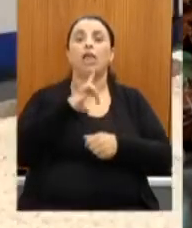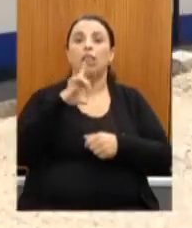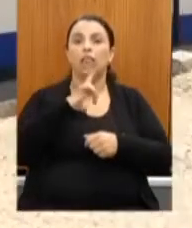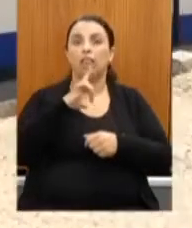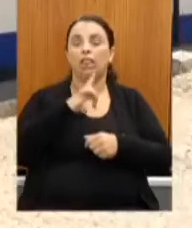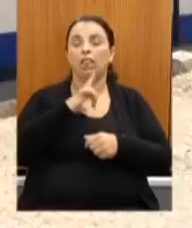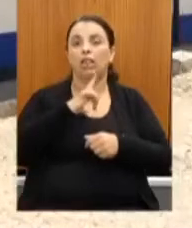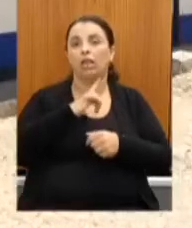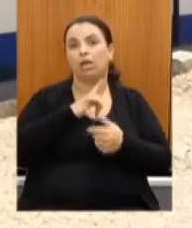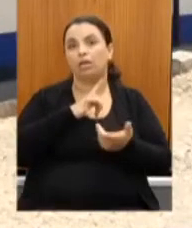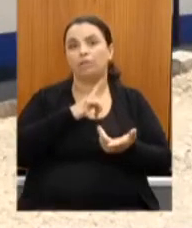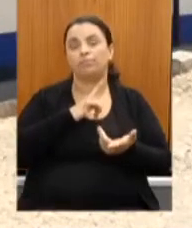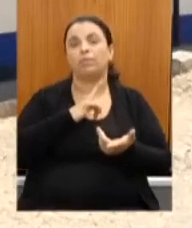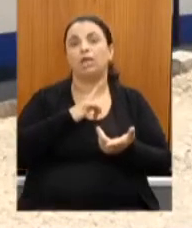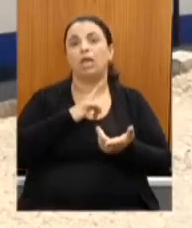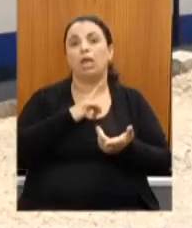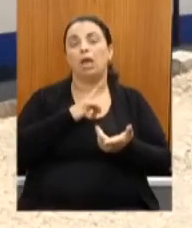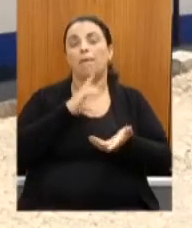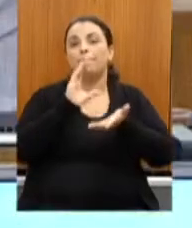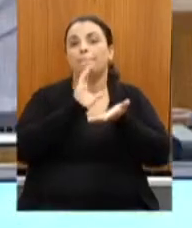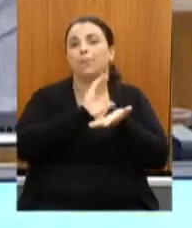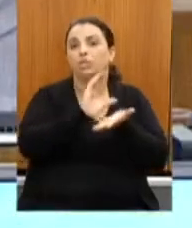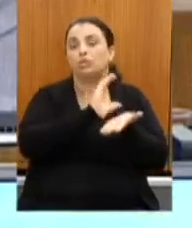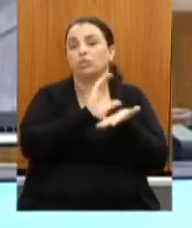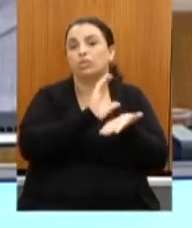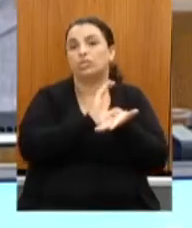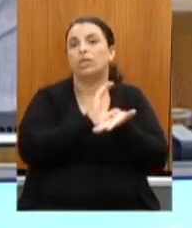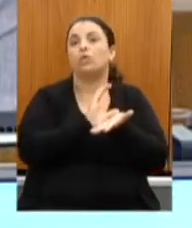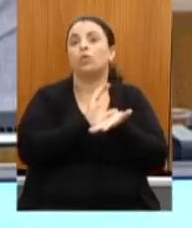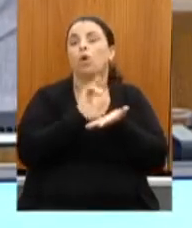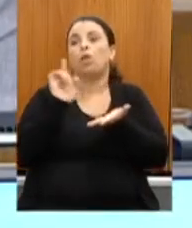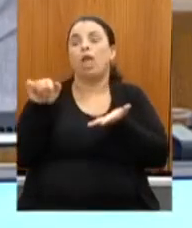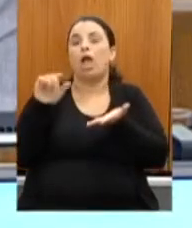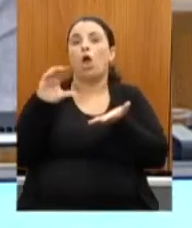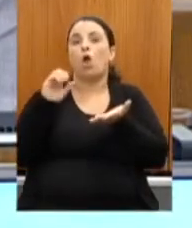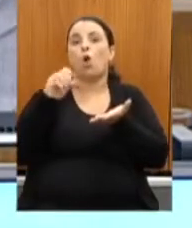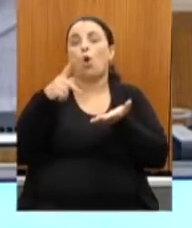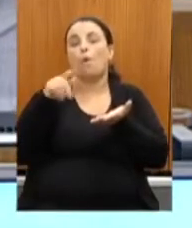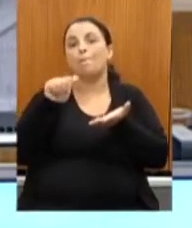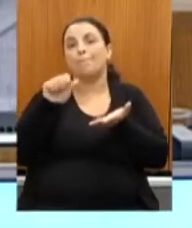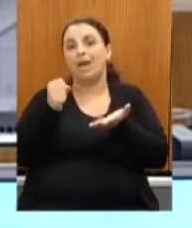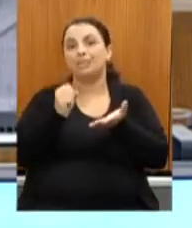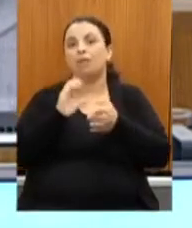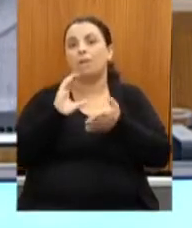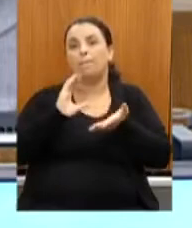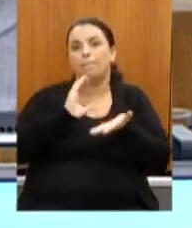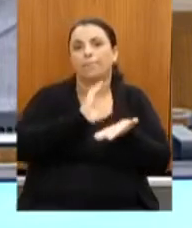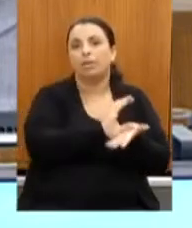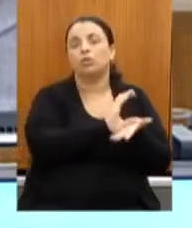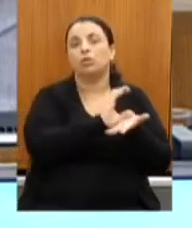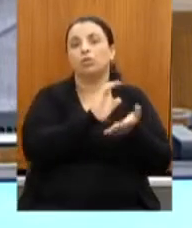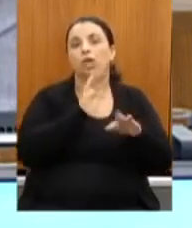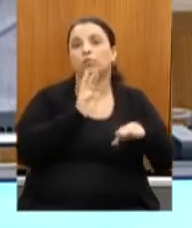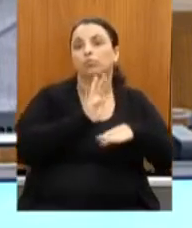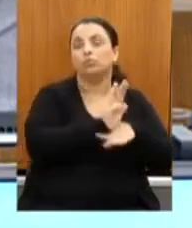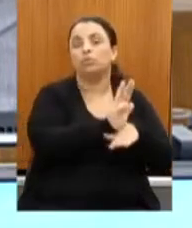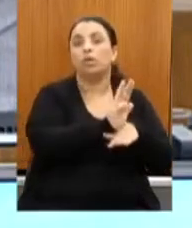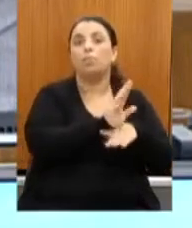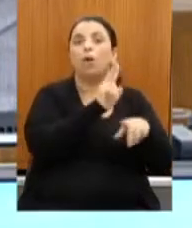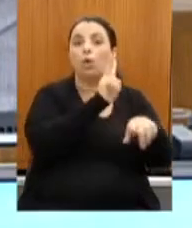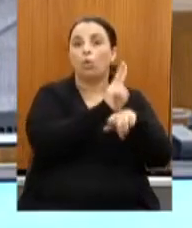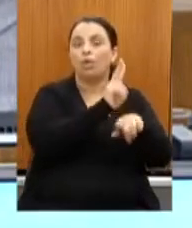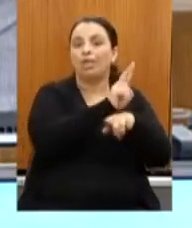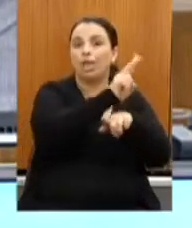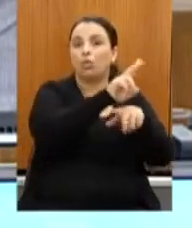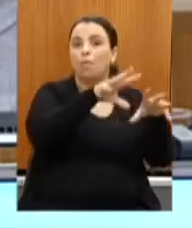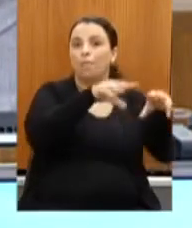conseguimos o patrocínio da Copasa para cuidar do Palácio da Liberdade que